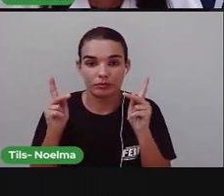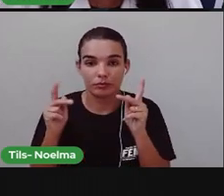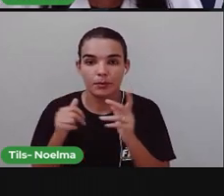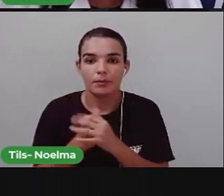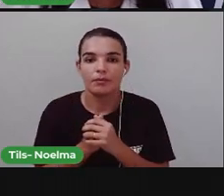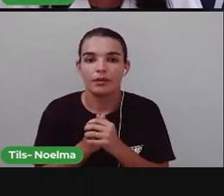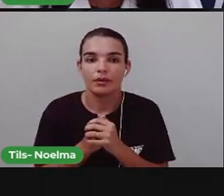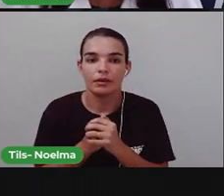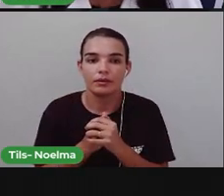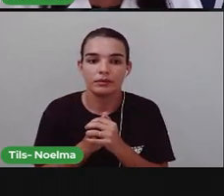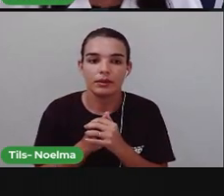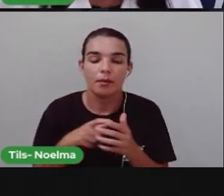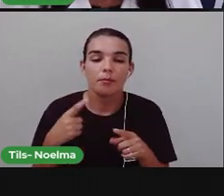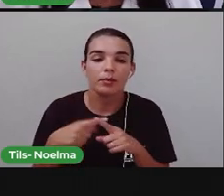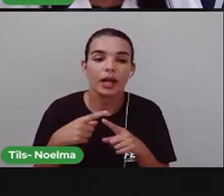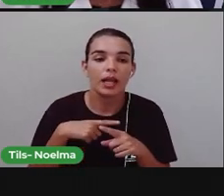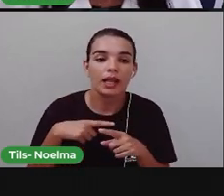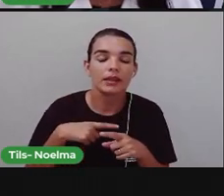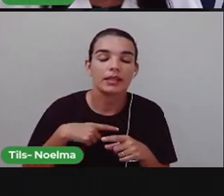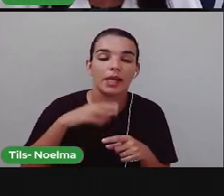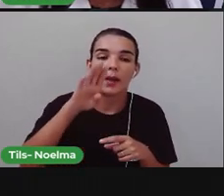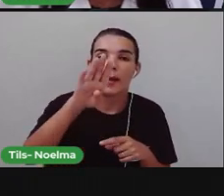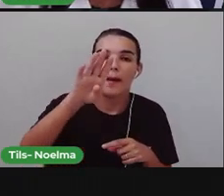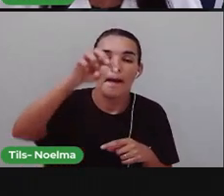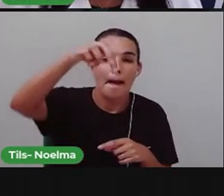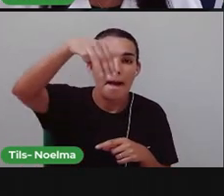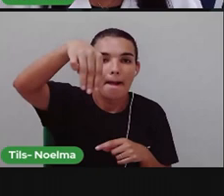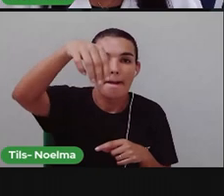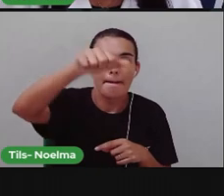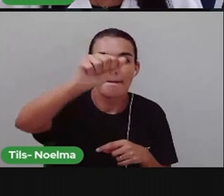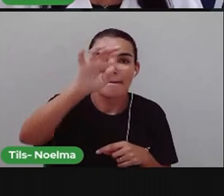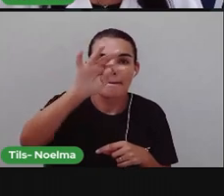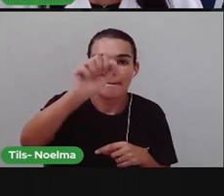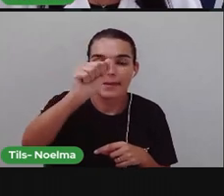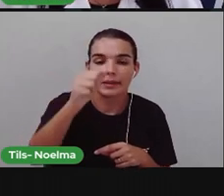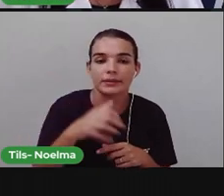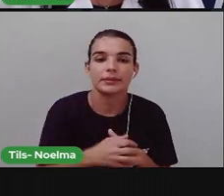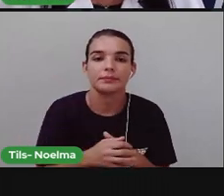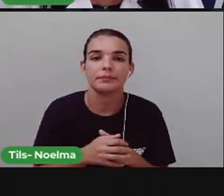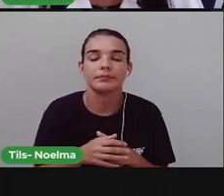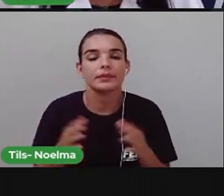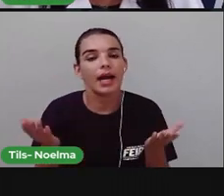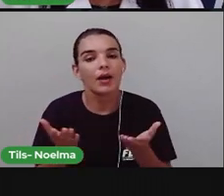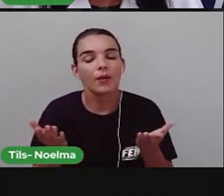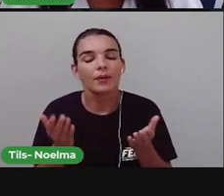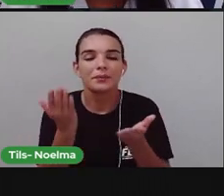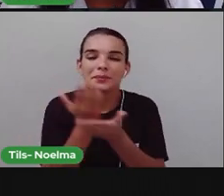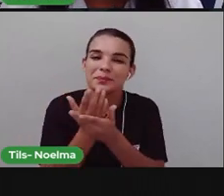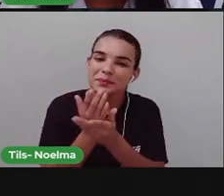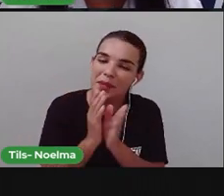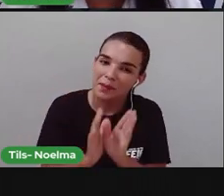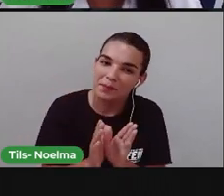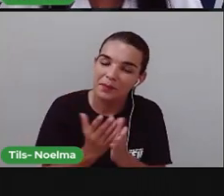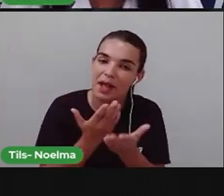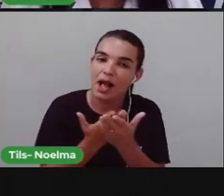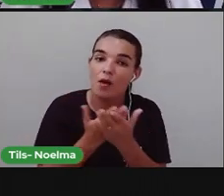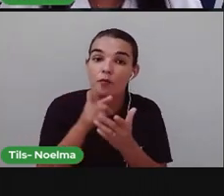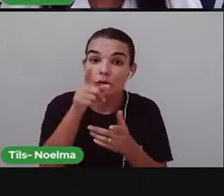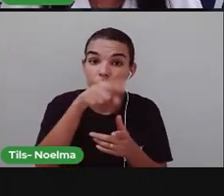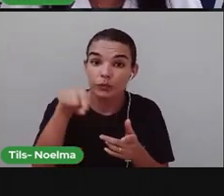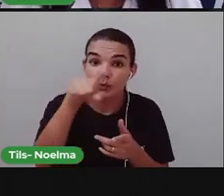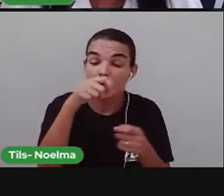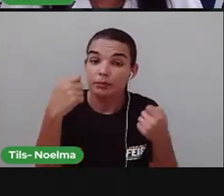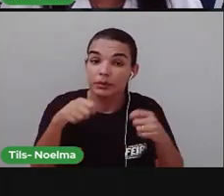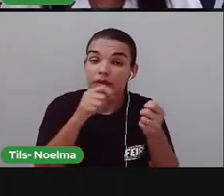Porque ela também tem Como o bioma Mata Atlântica E nós vamos Ficando por aqui Façam as